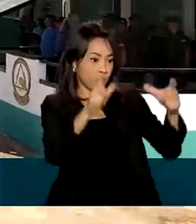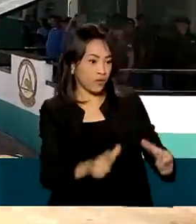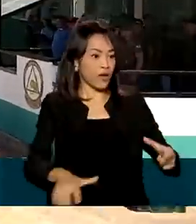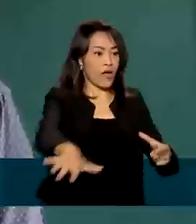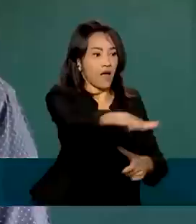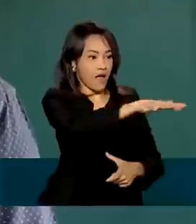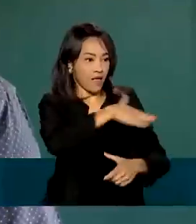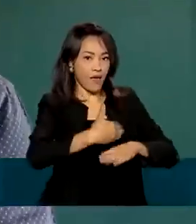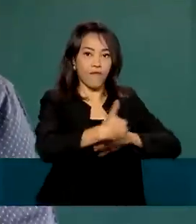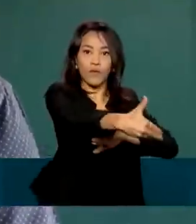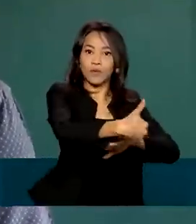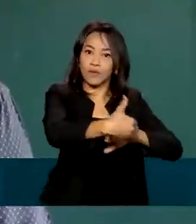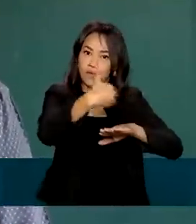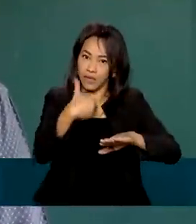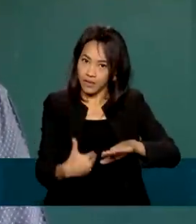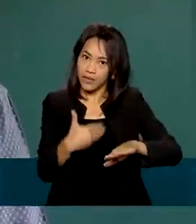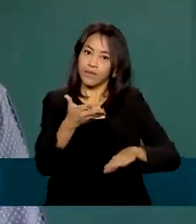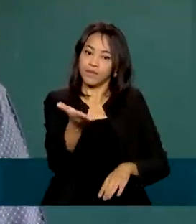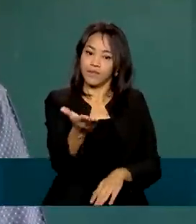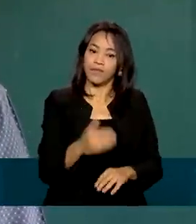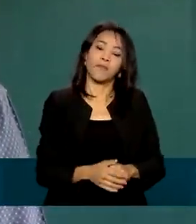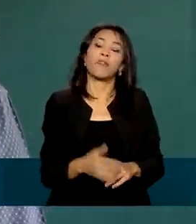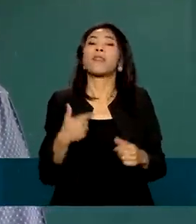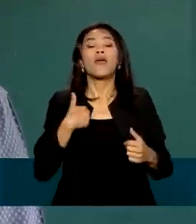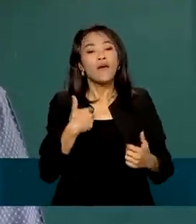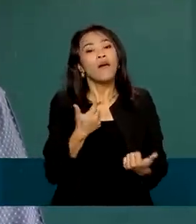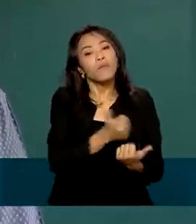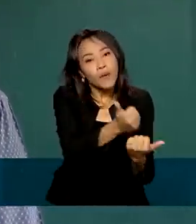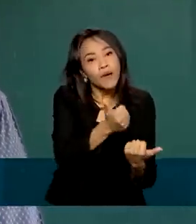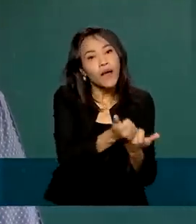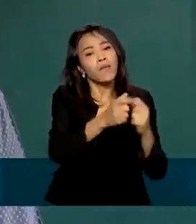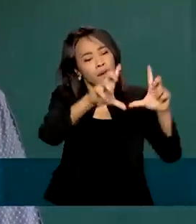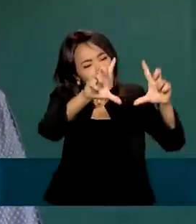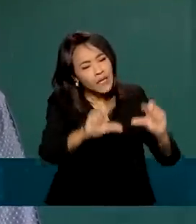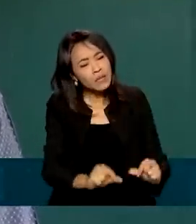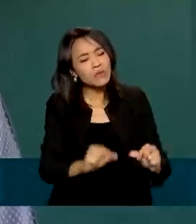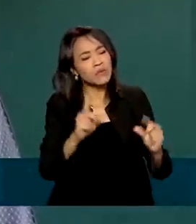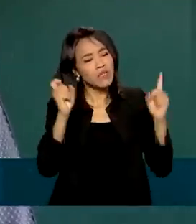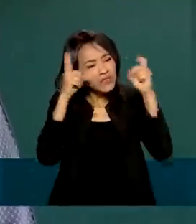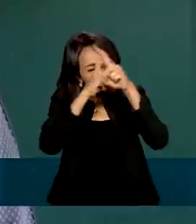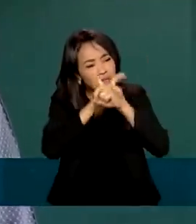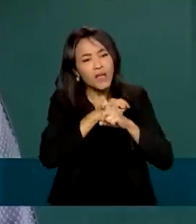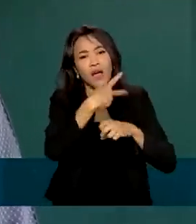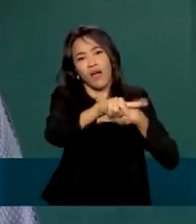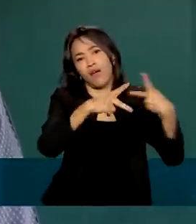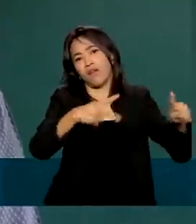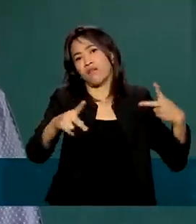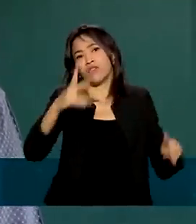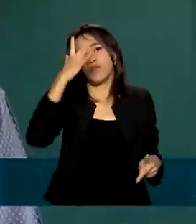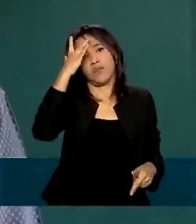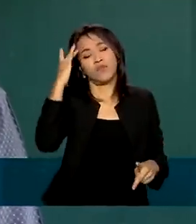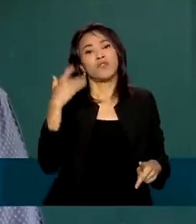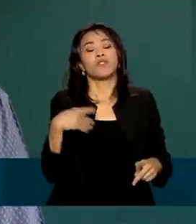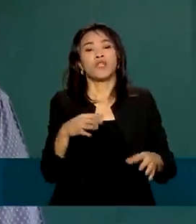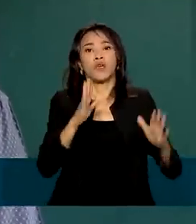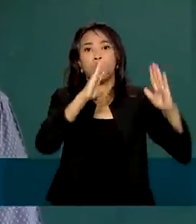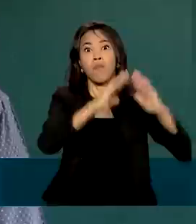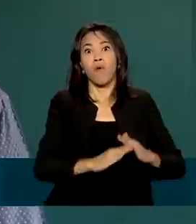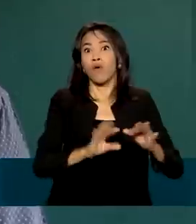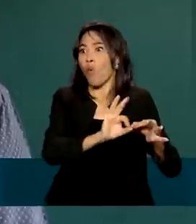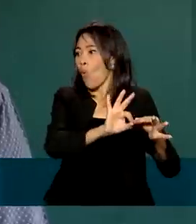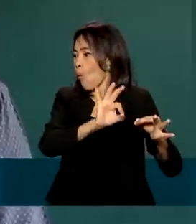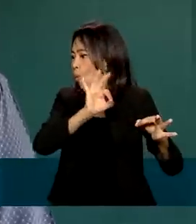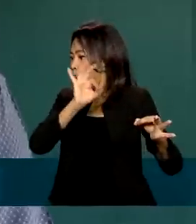amazônica. Poder contribuir para diminuir as dificuldades das pessoas que estão nas áreas mais afastadas,